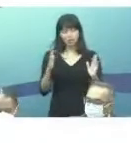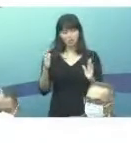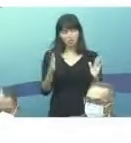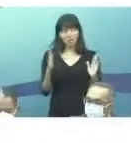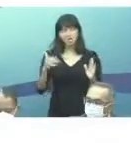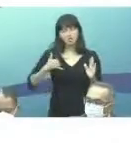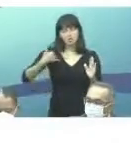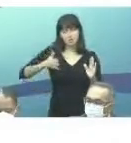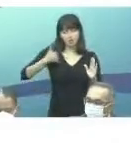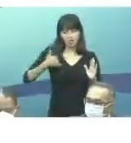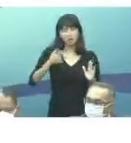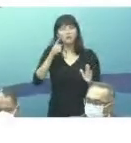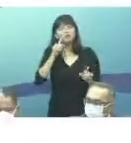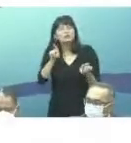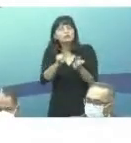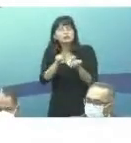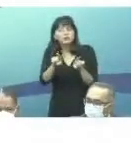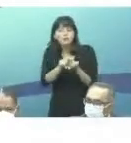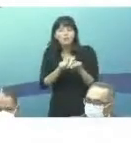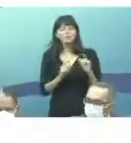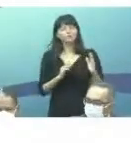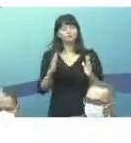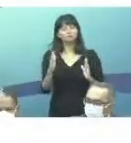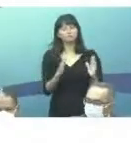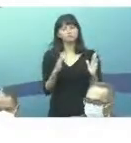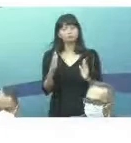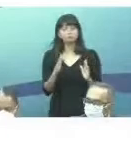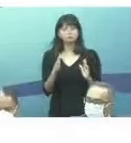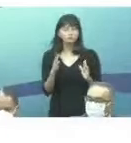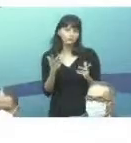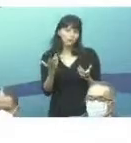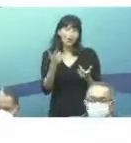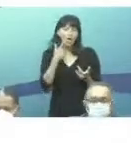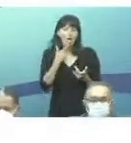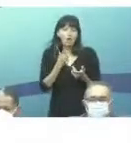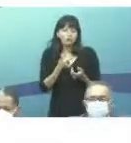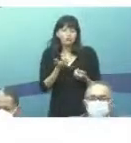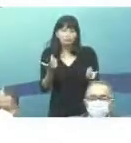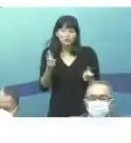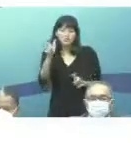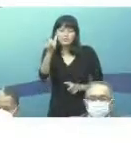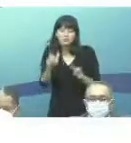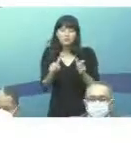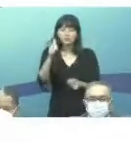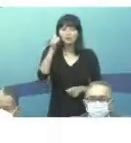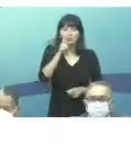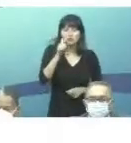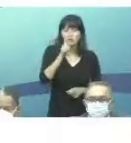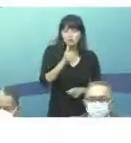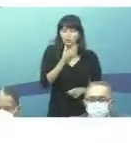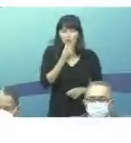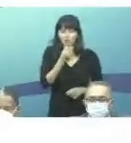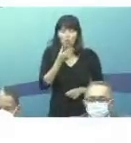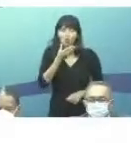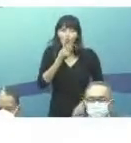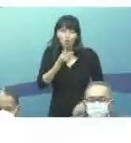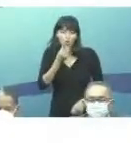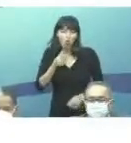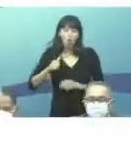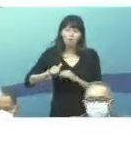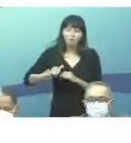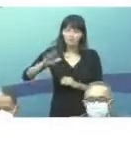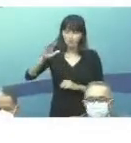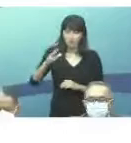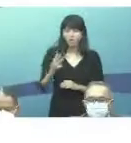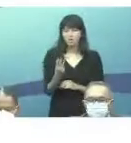etário, e verifica que, com relação à distribuição pelo sexo, os homens apresentam cerca